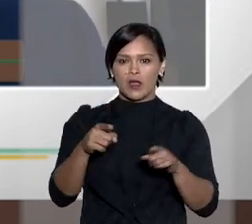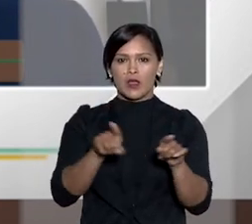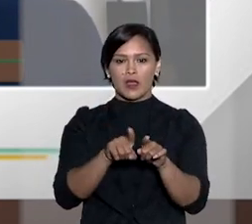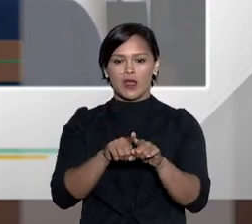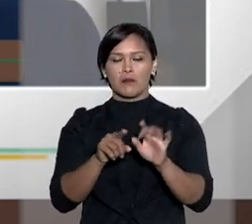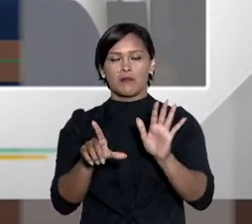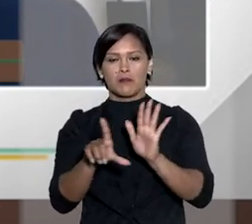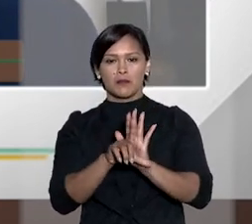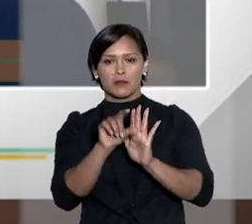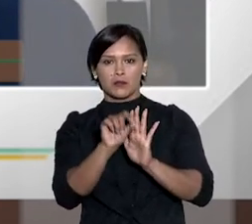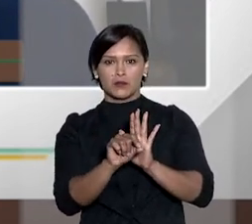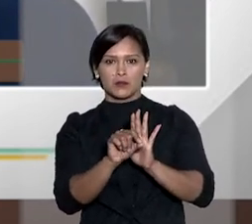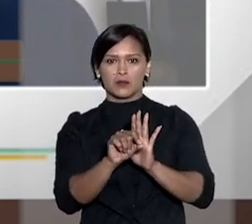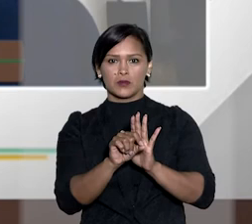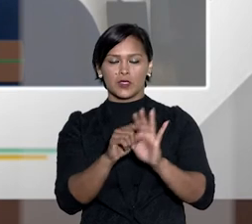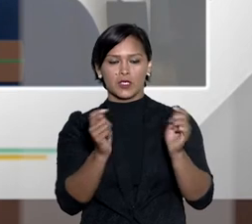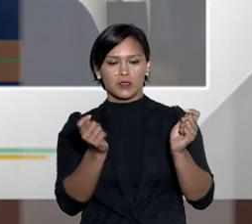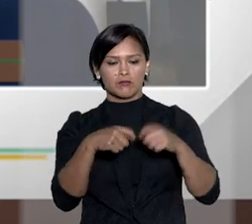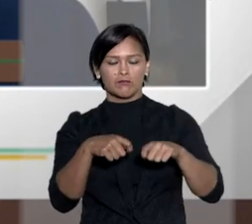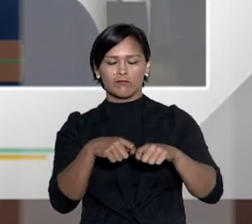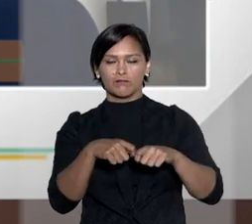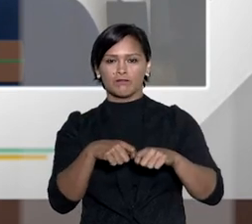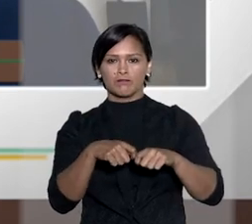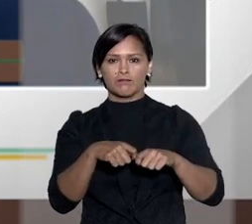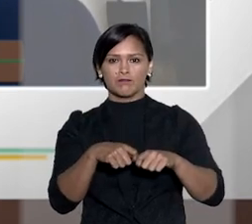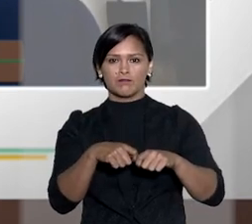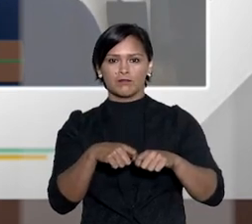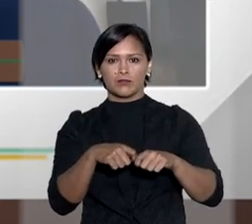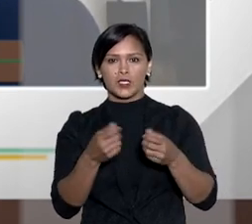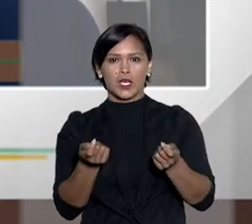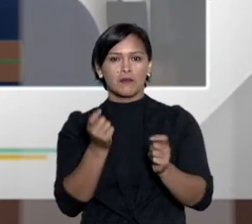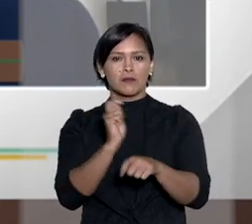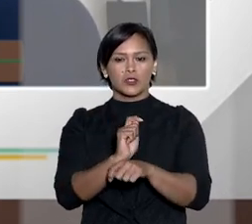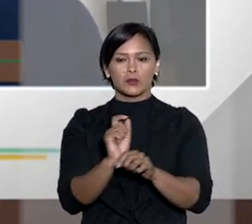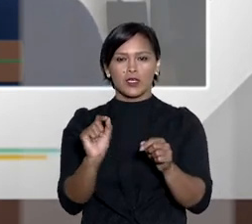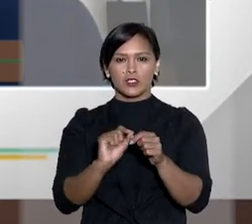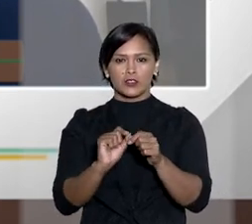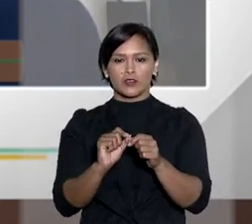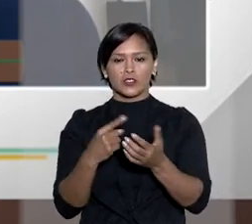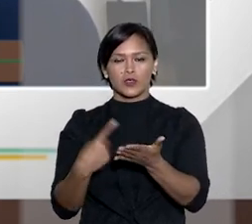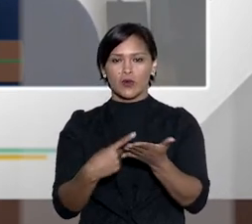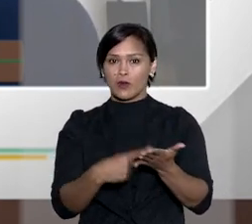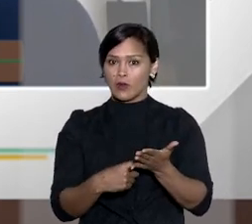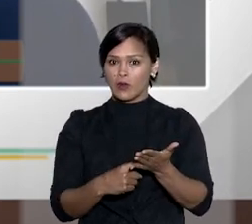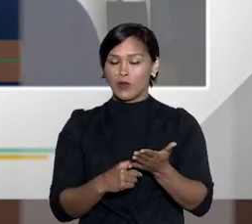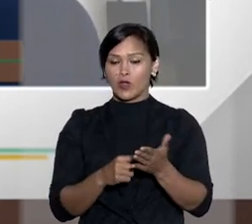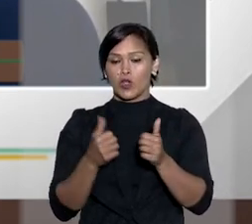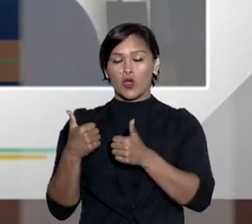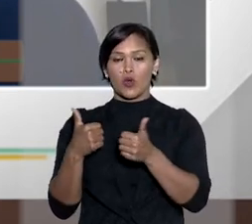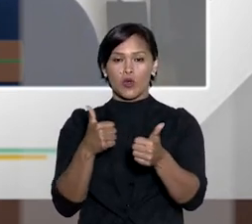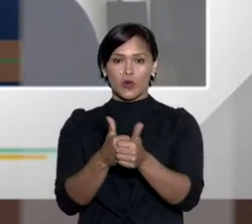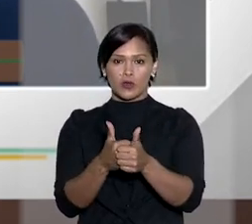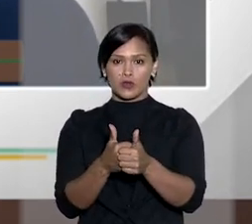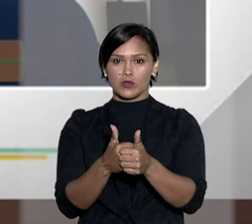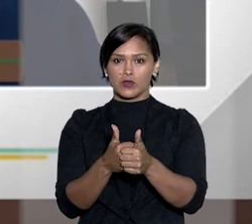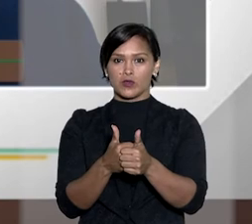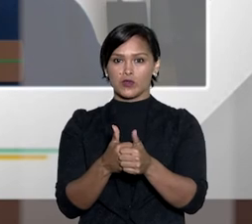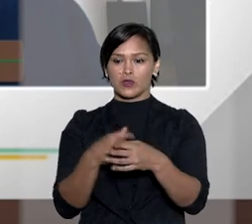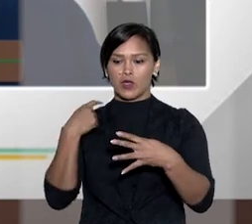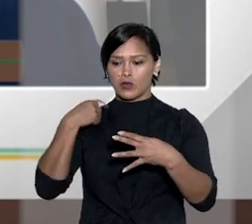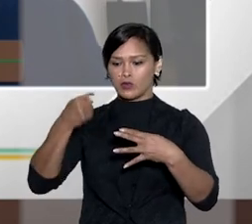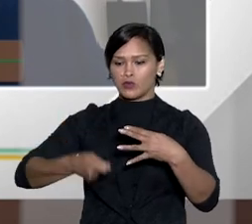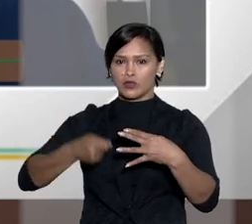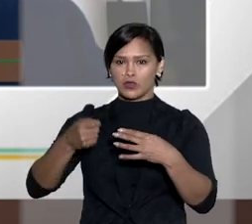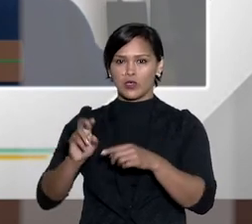segue imediatamente a impossibilidade da realização do